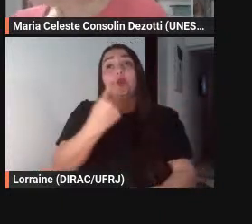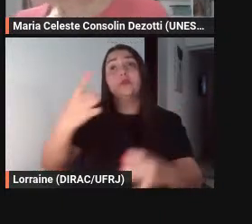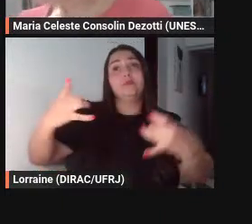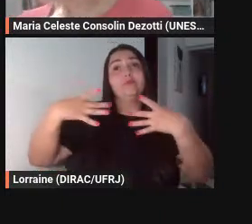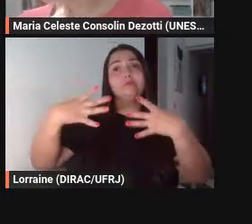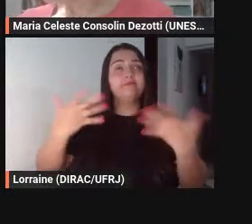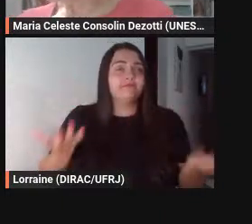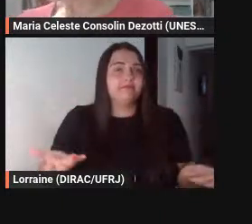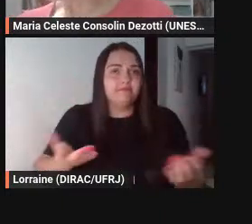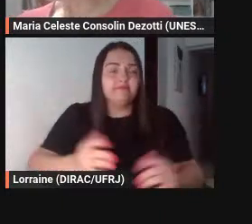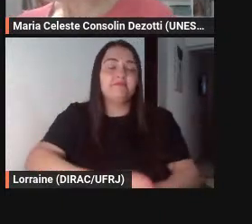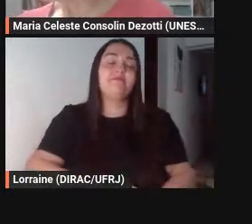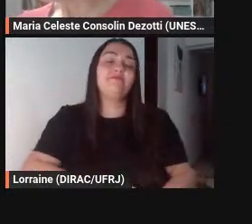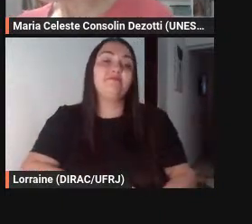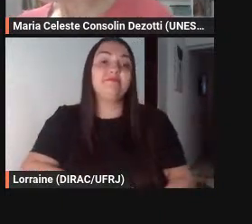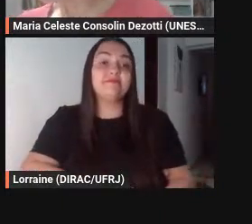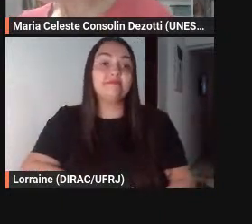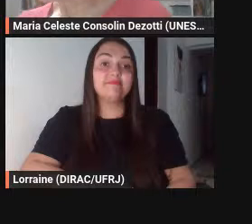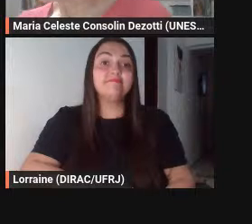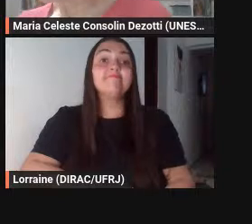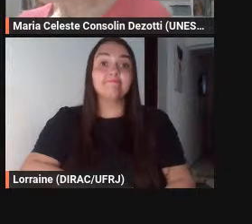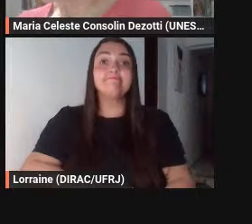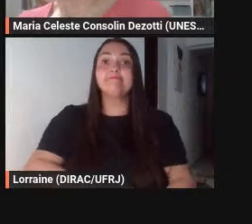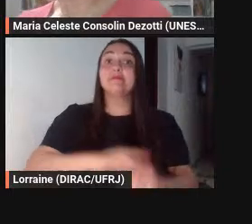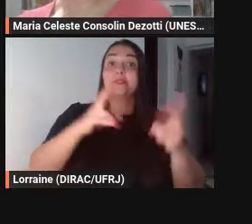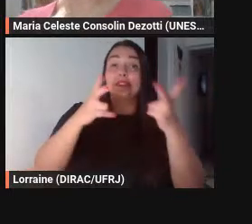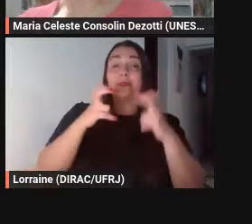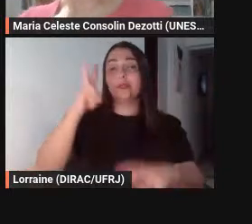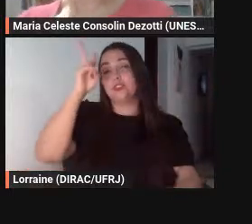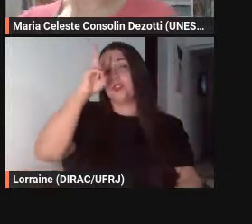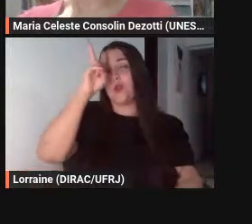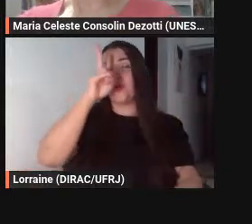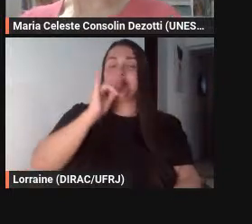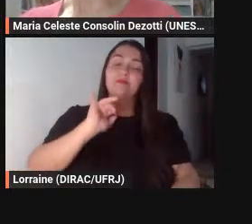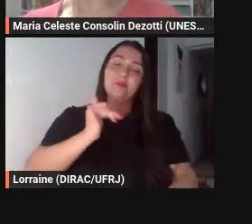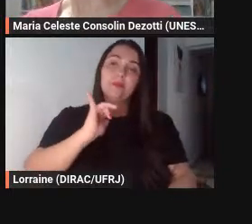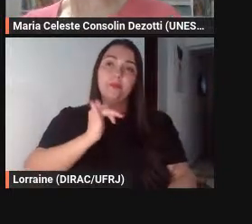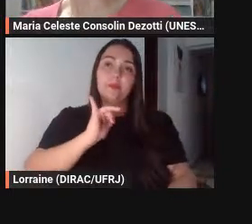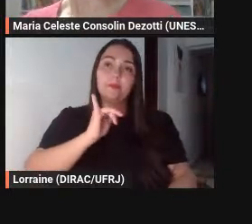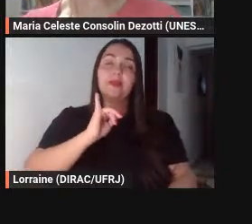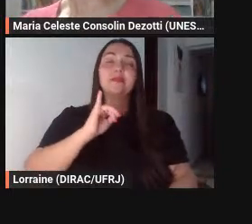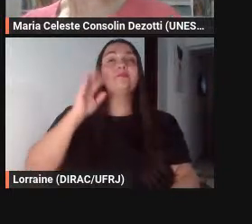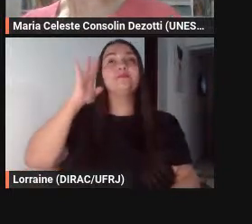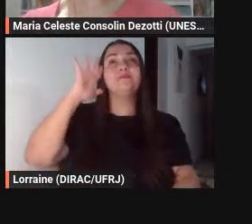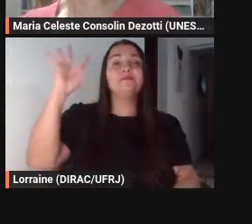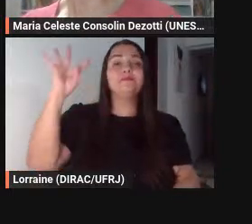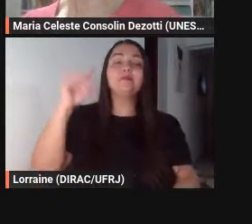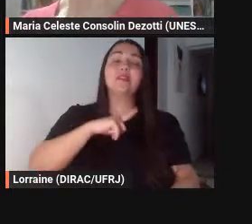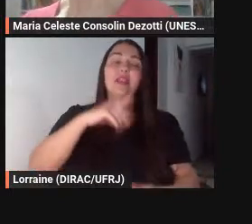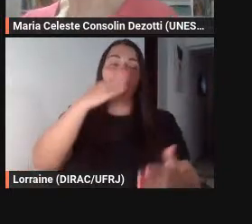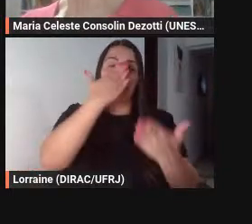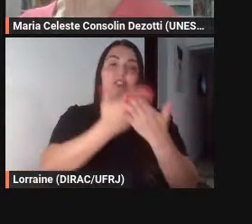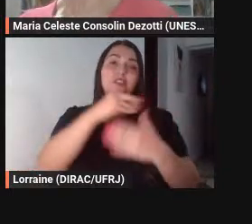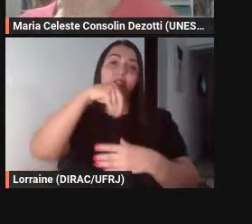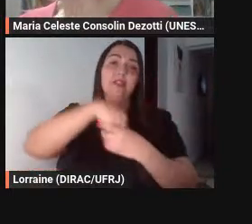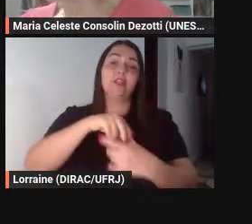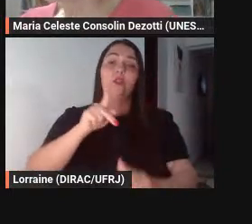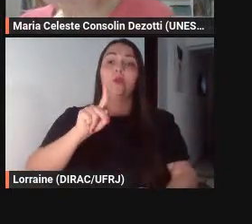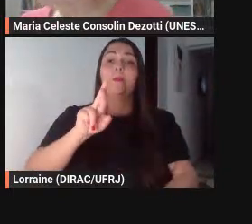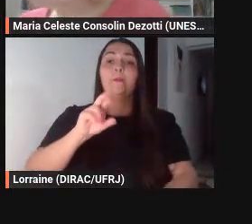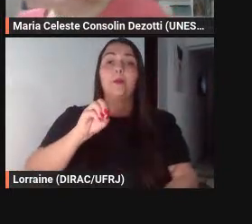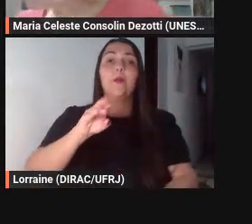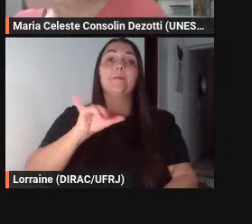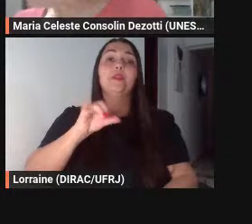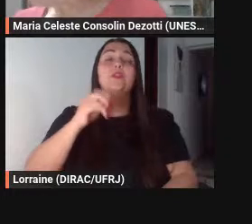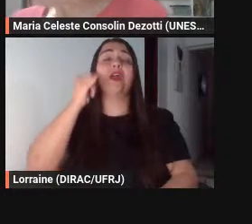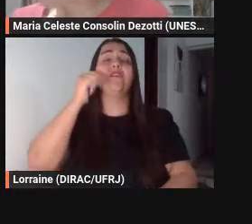vejam que a tese a ser defendida com a historinha já aparece lá no promítio não sonhar muito alto